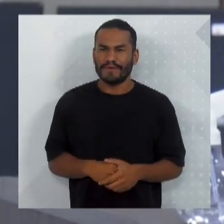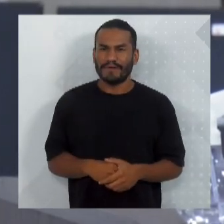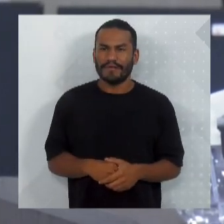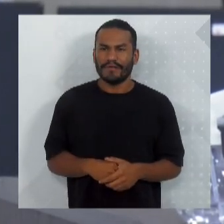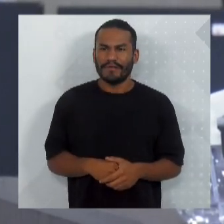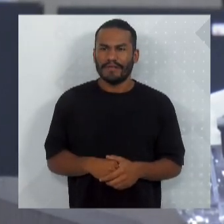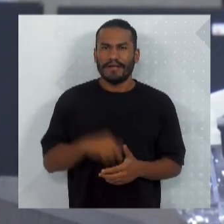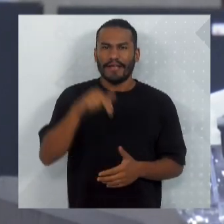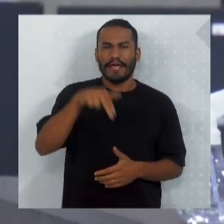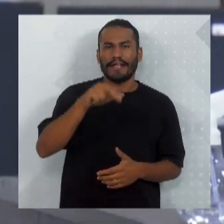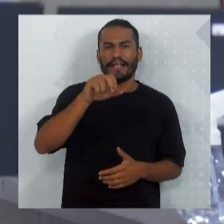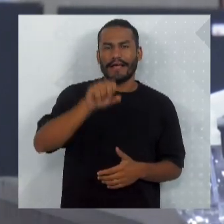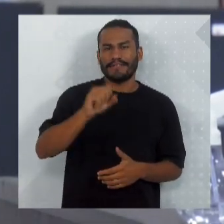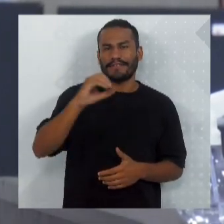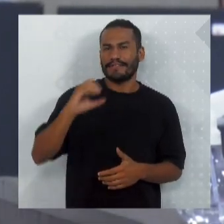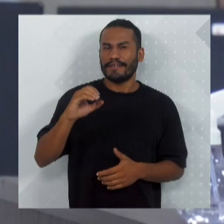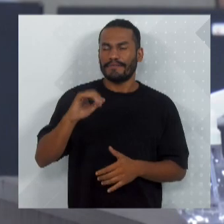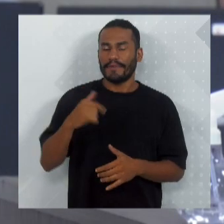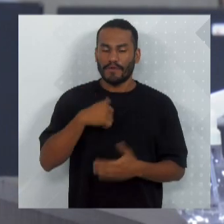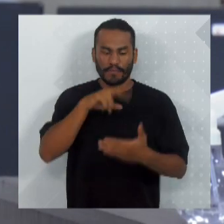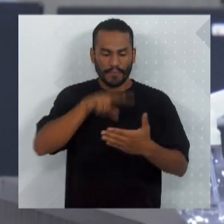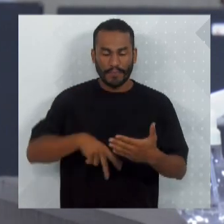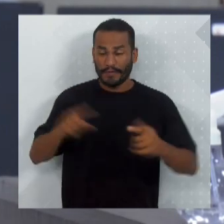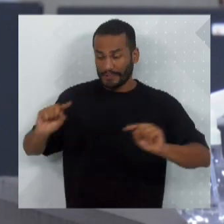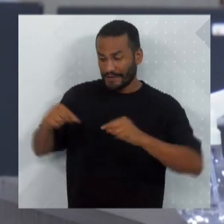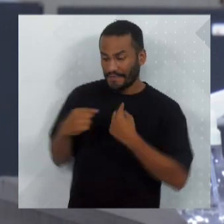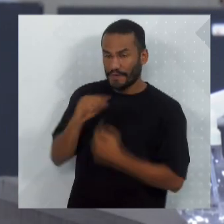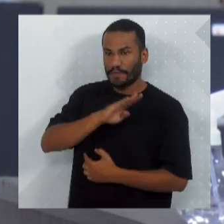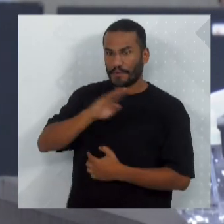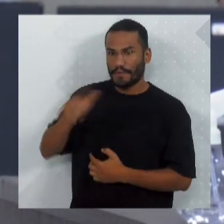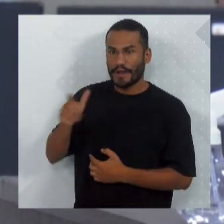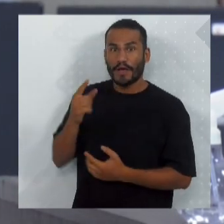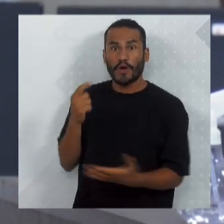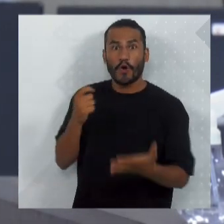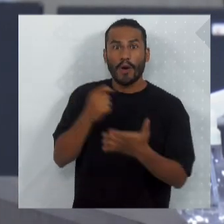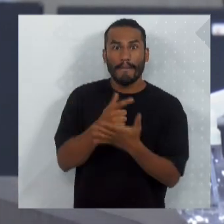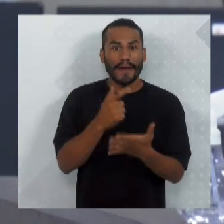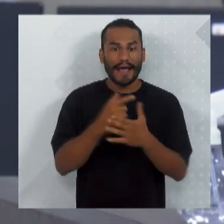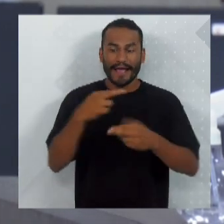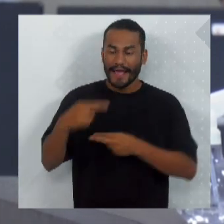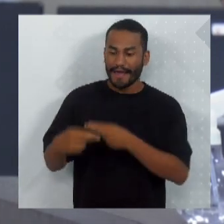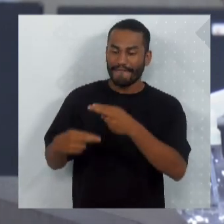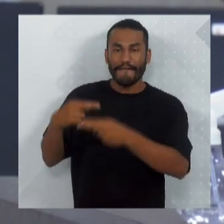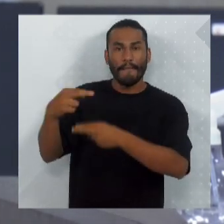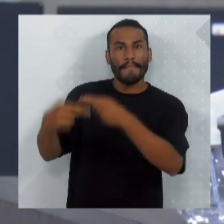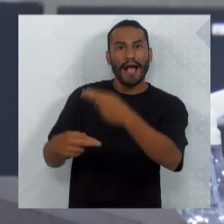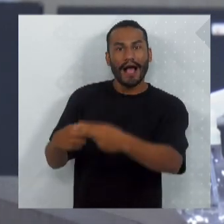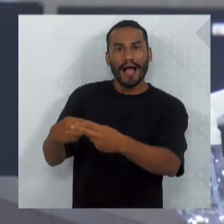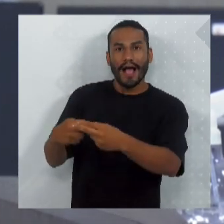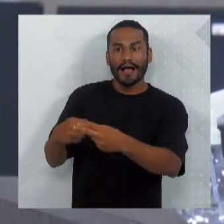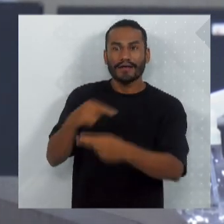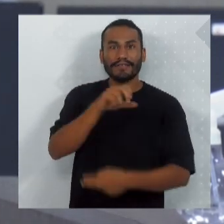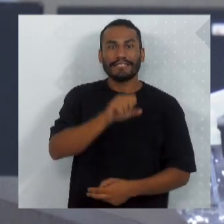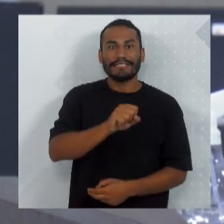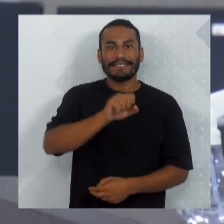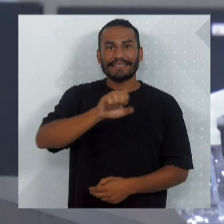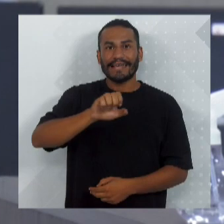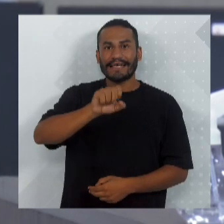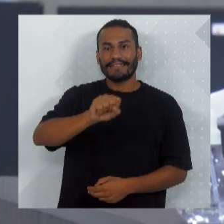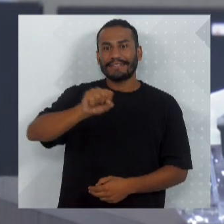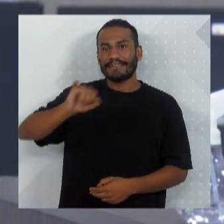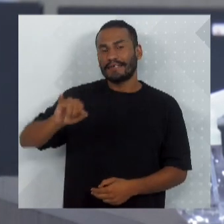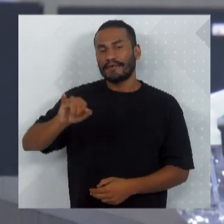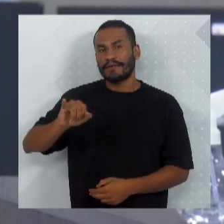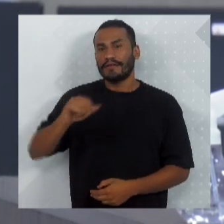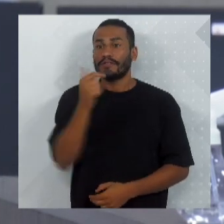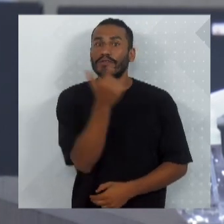saiu na NSC e vou ler uma delas aqui. Desafio de Blumenau é comprar e reformar o SESI. Abre aspas.